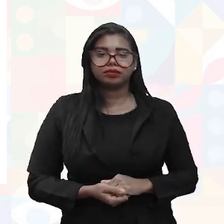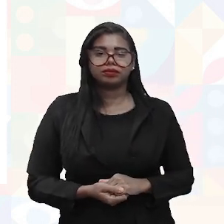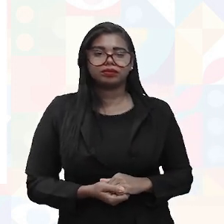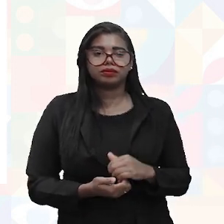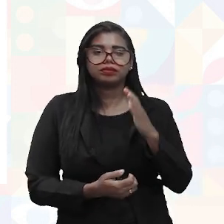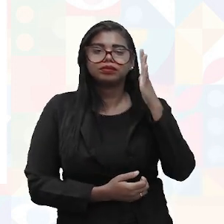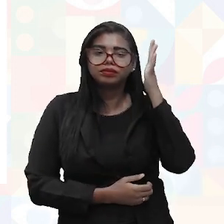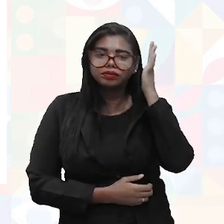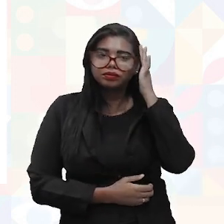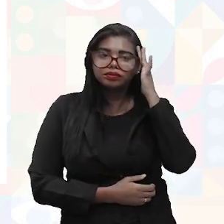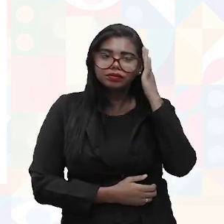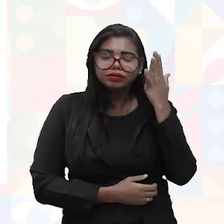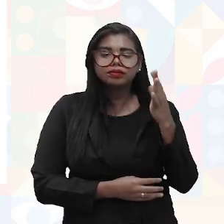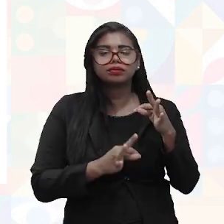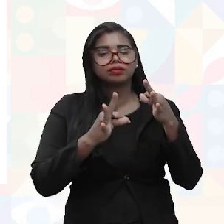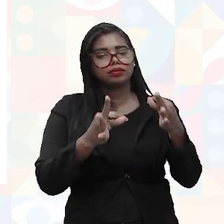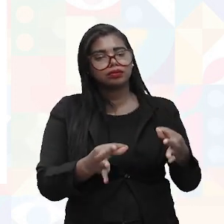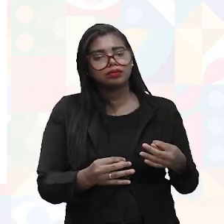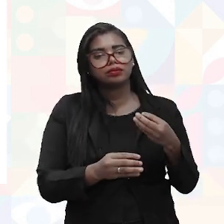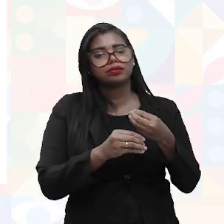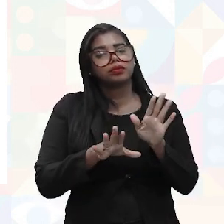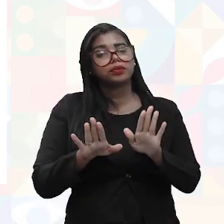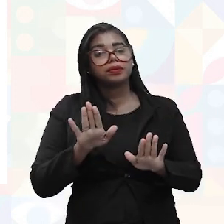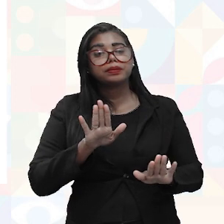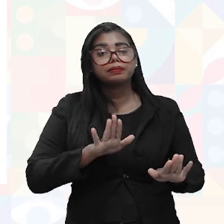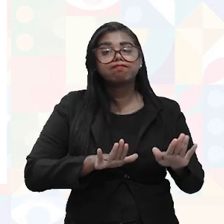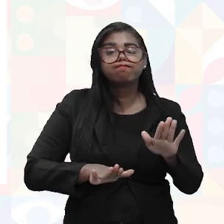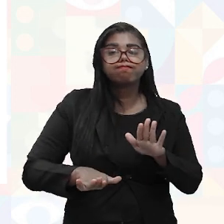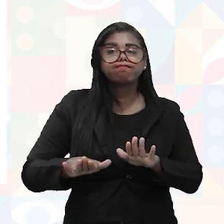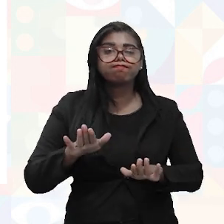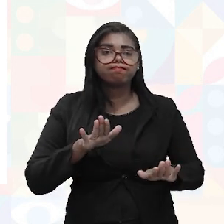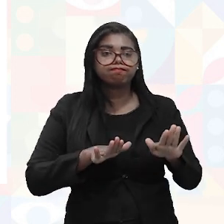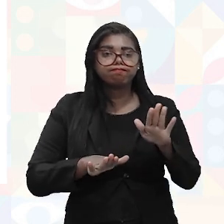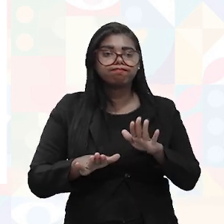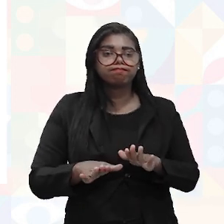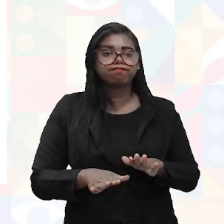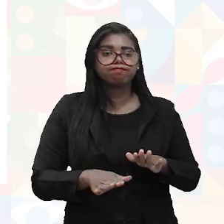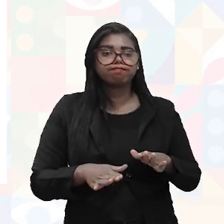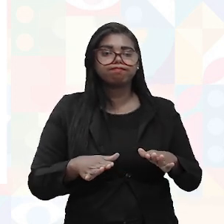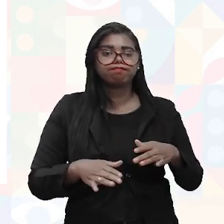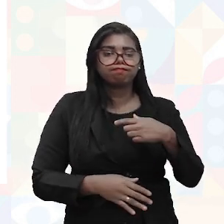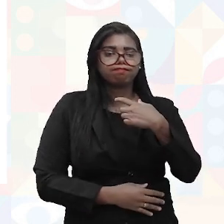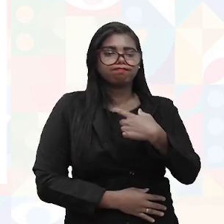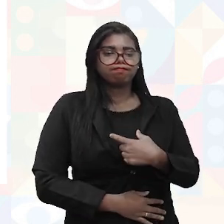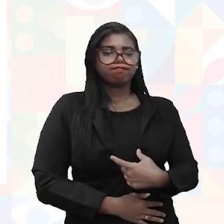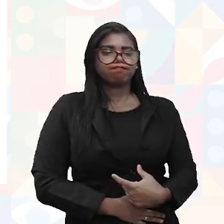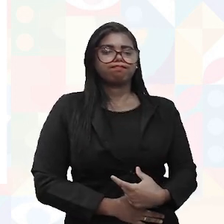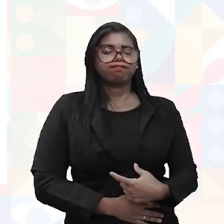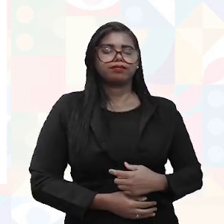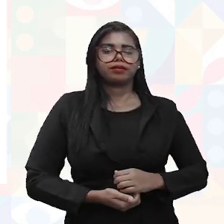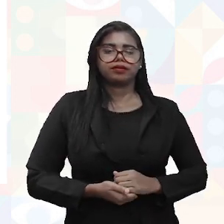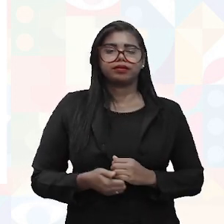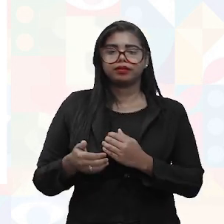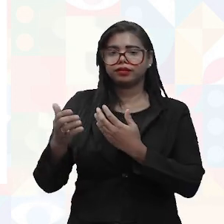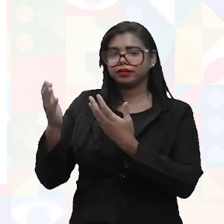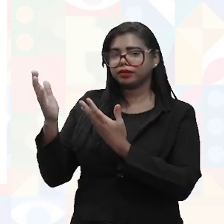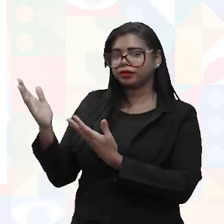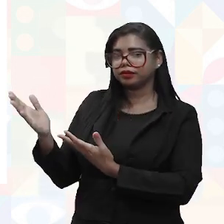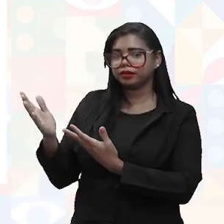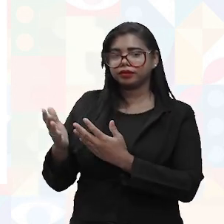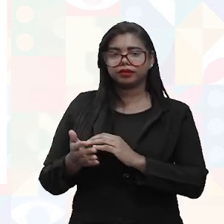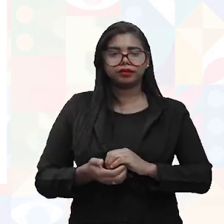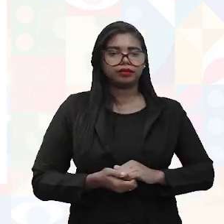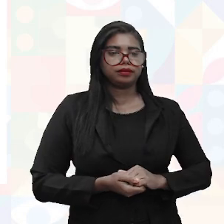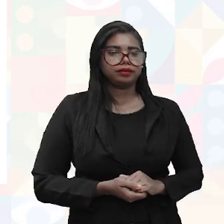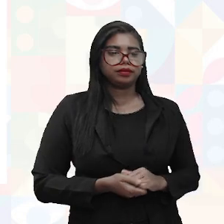precisa ter totalmente um cuidado com a postura ao se trabalhar. Então, quando eu falei no